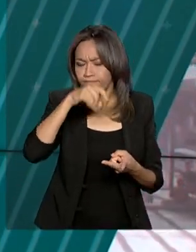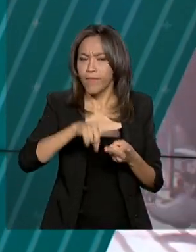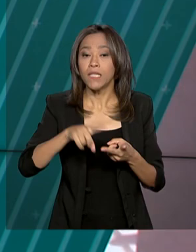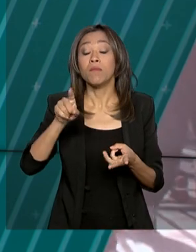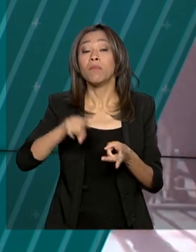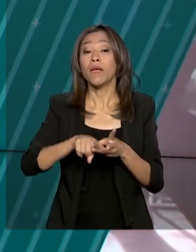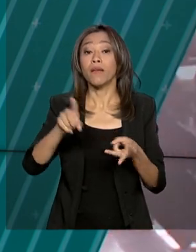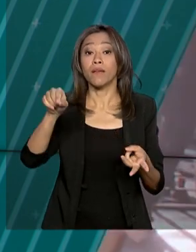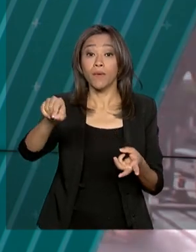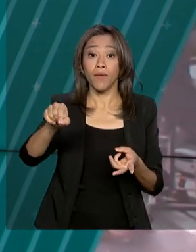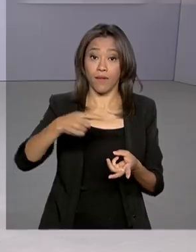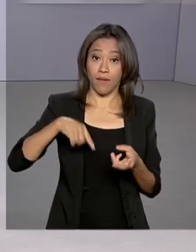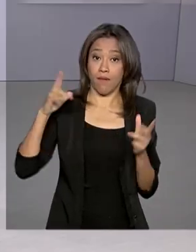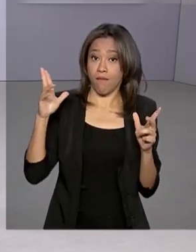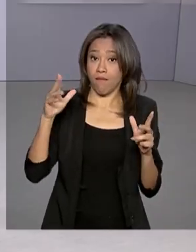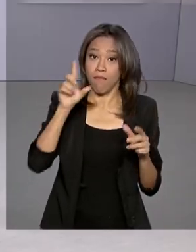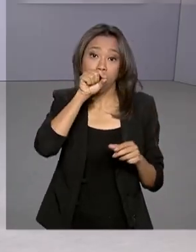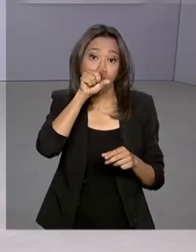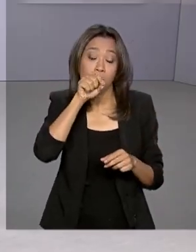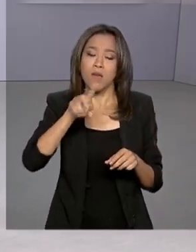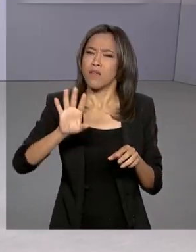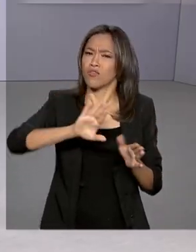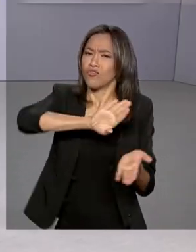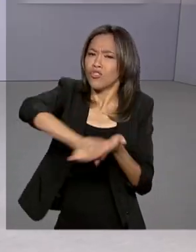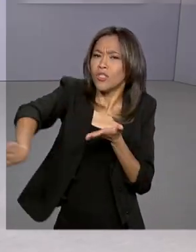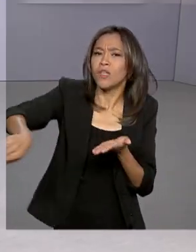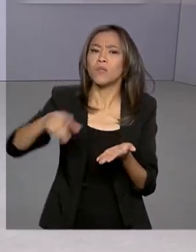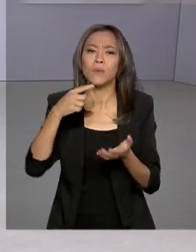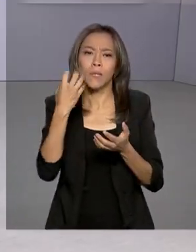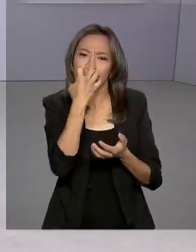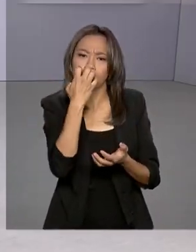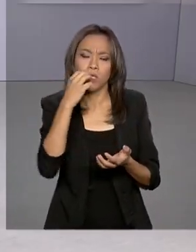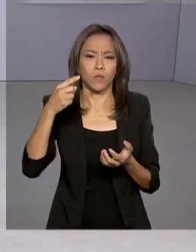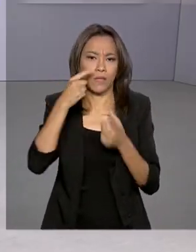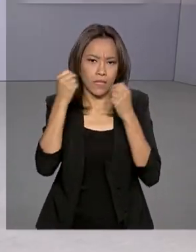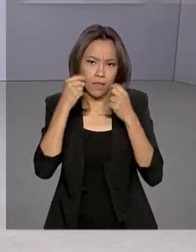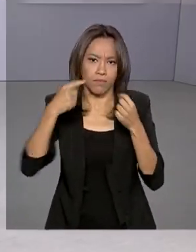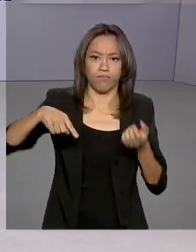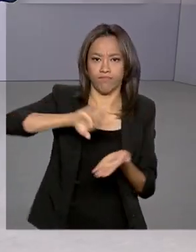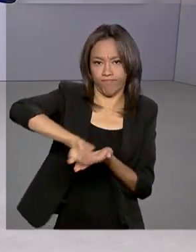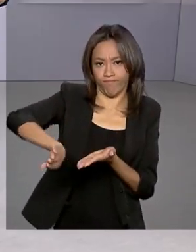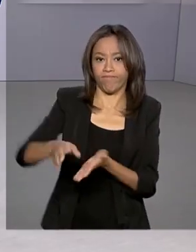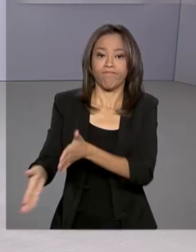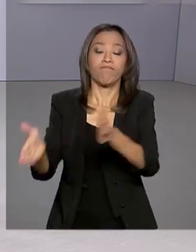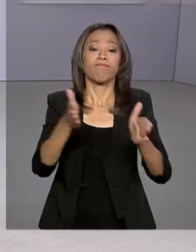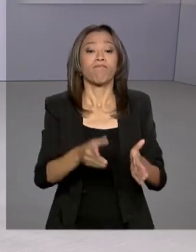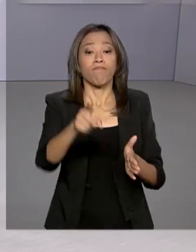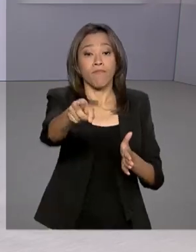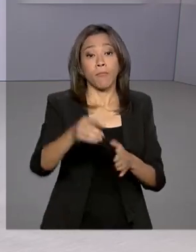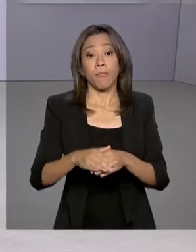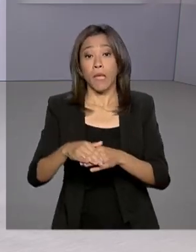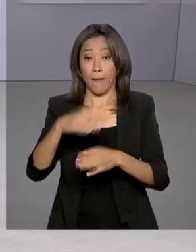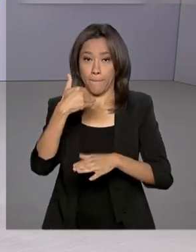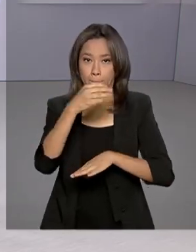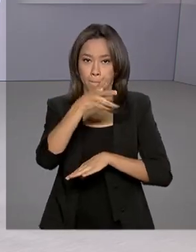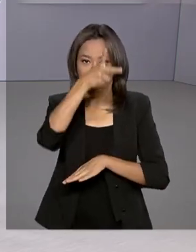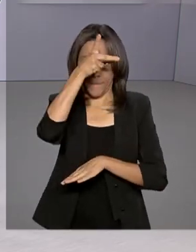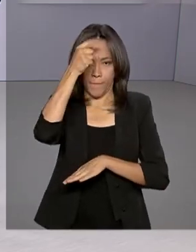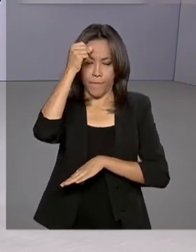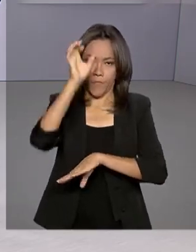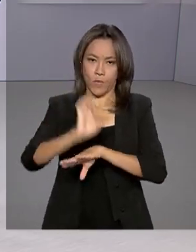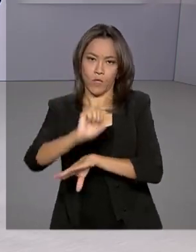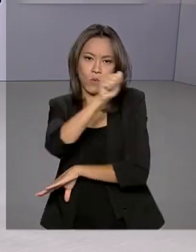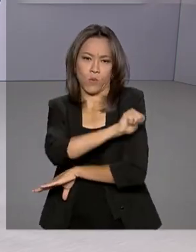de cães e gatos. Um acordo assinado entre o governo federal e a Prefeitura do Rio de Janeiro liberou recursos